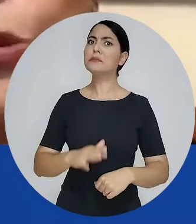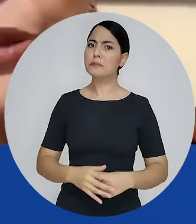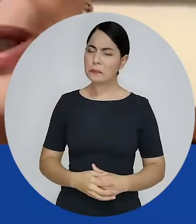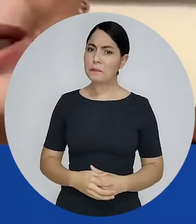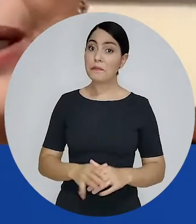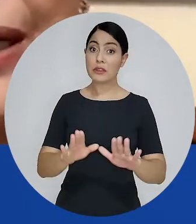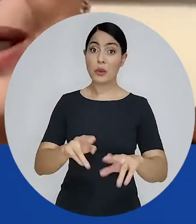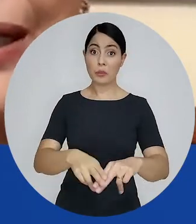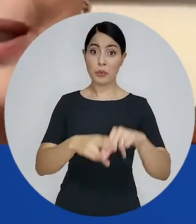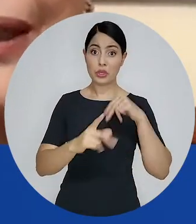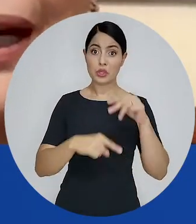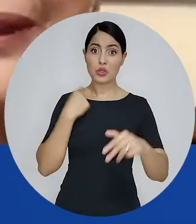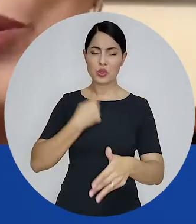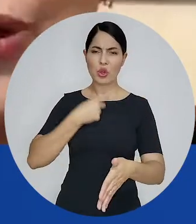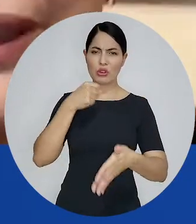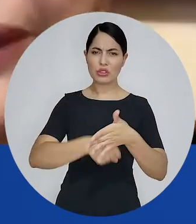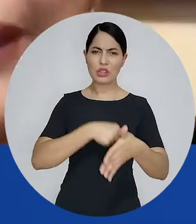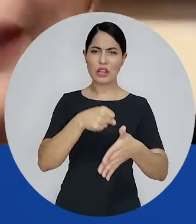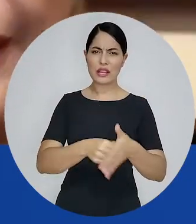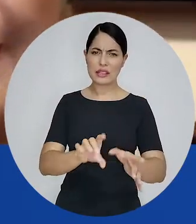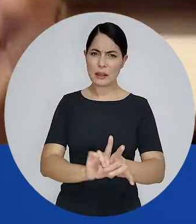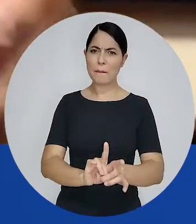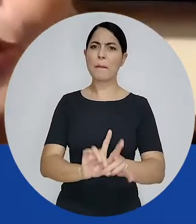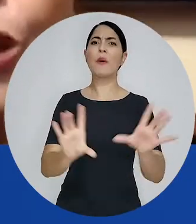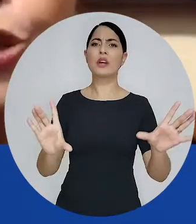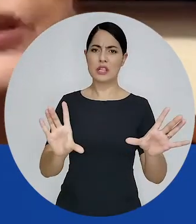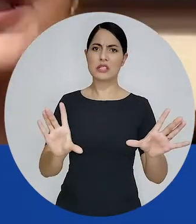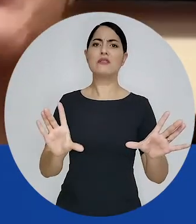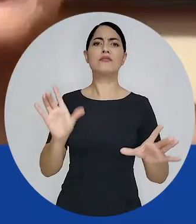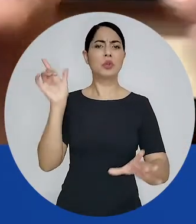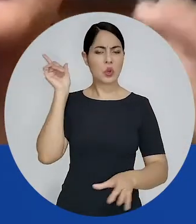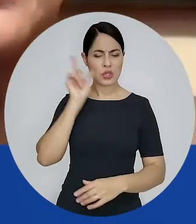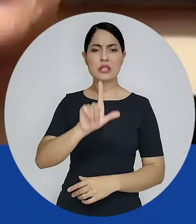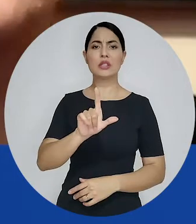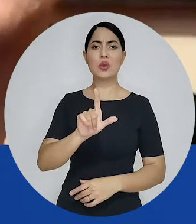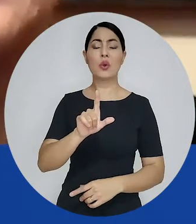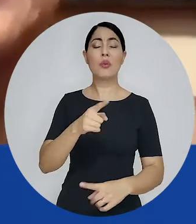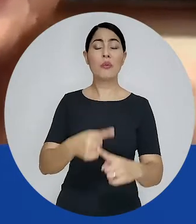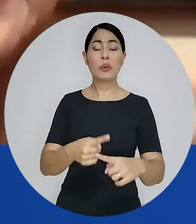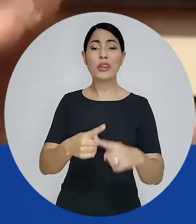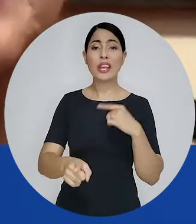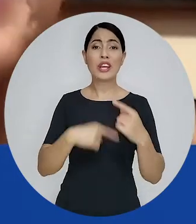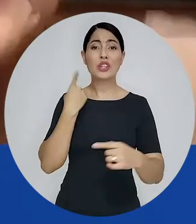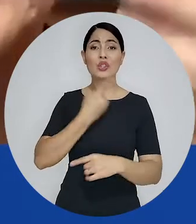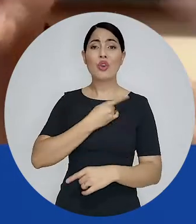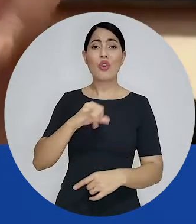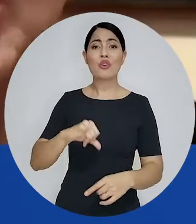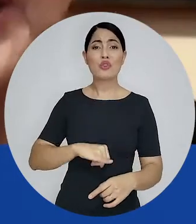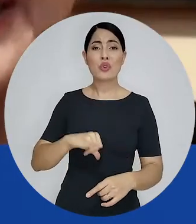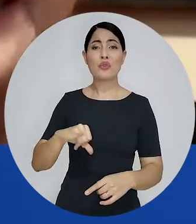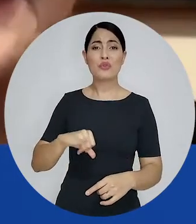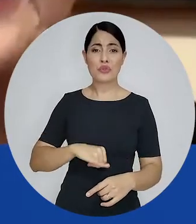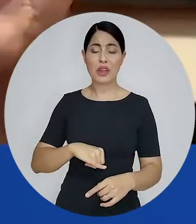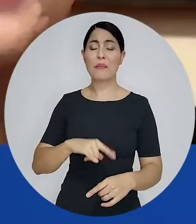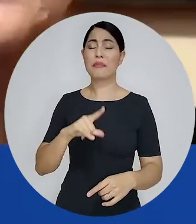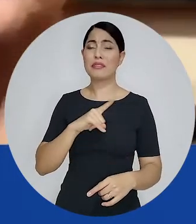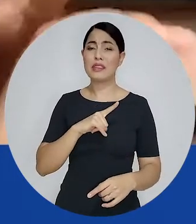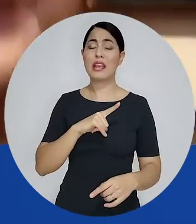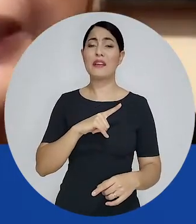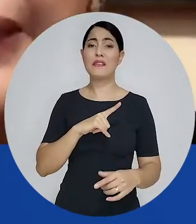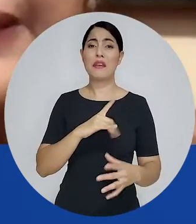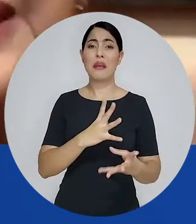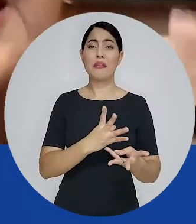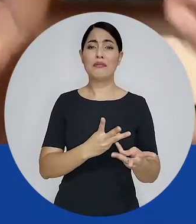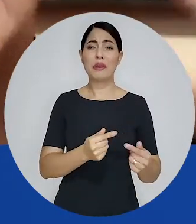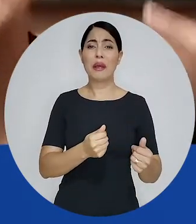adquirimos a democracia por justamente essa imensa dor, essas imensas